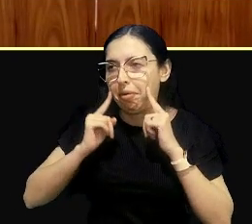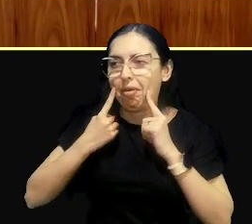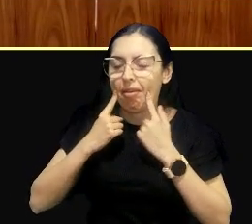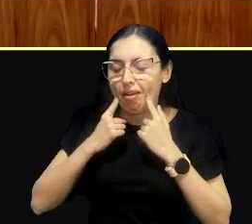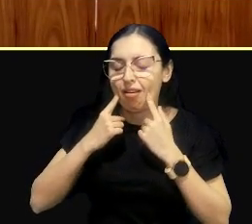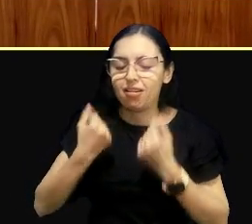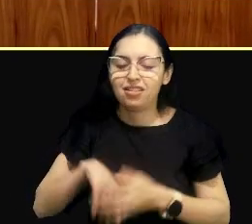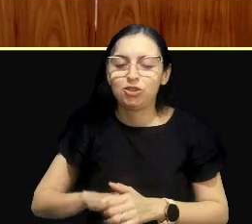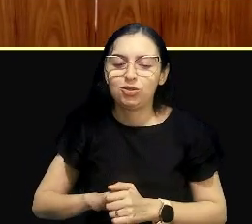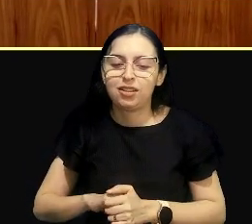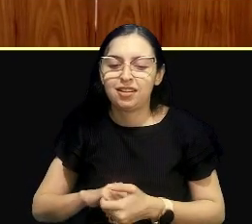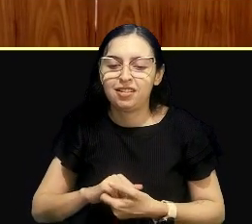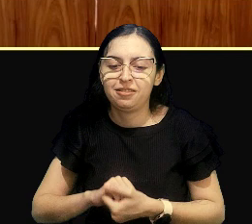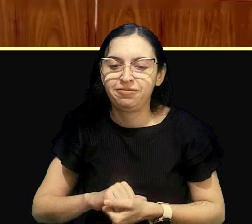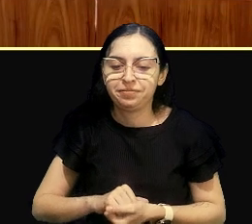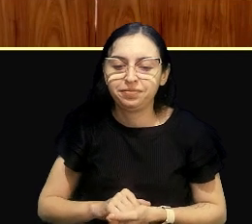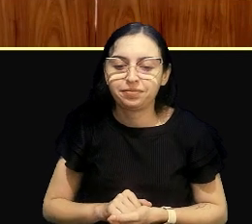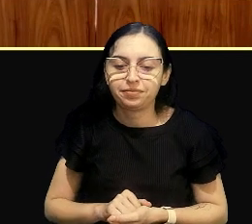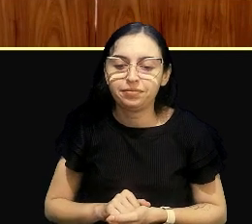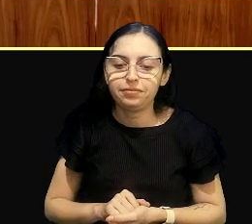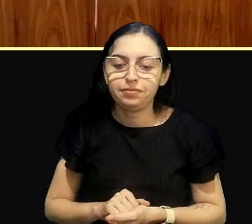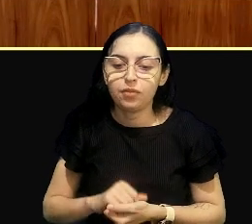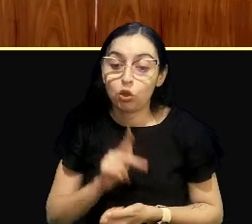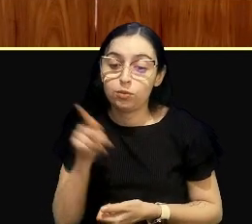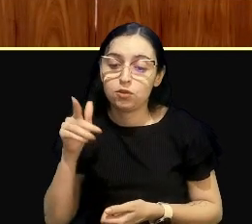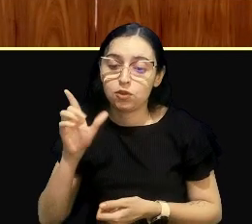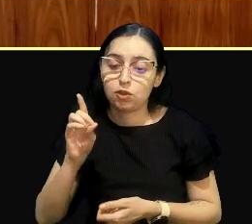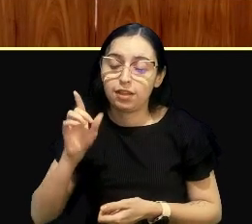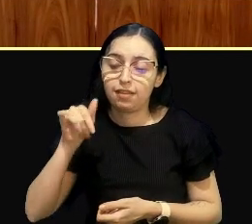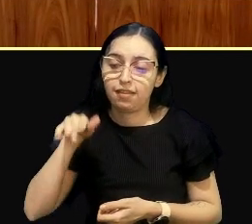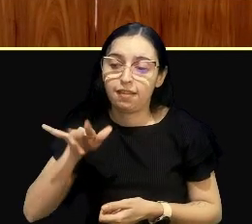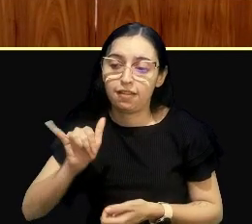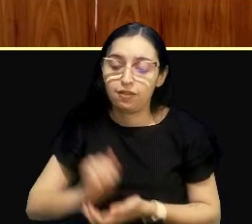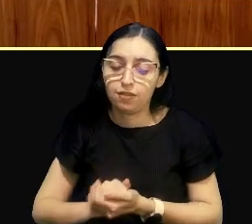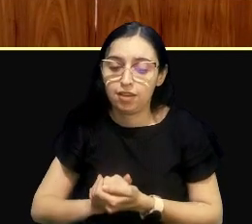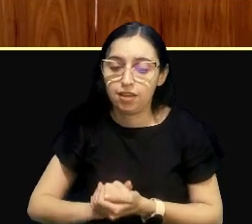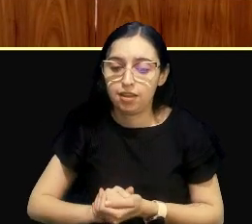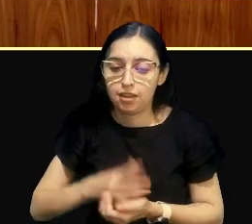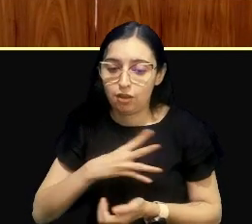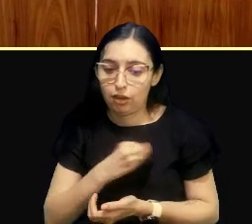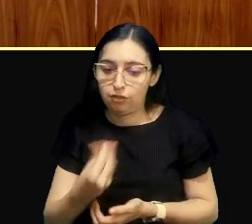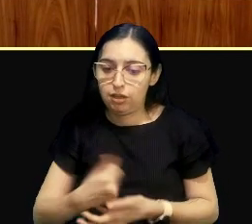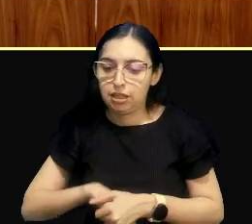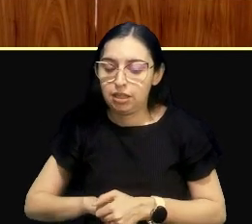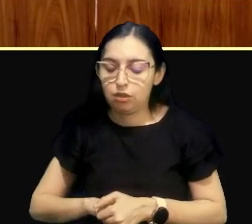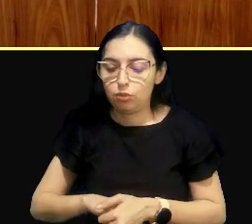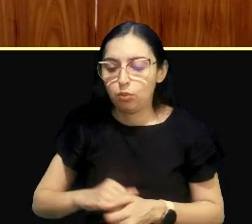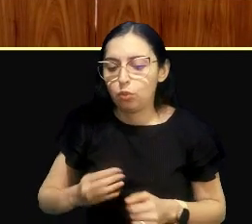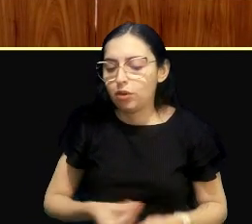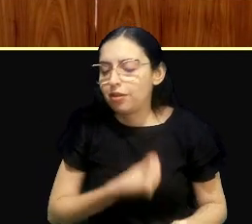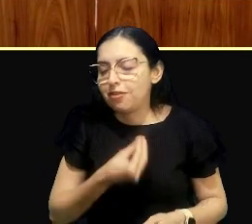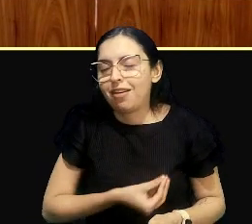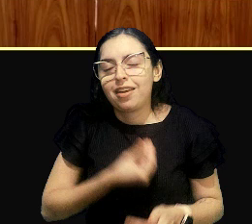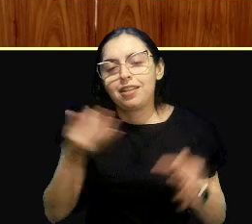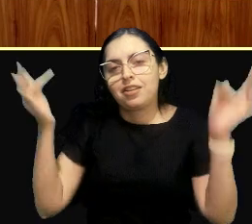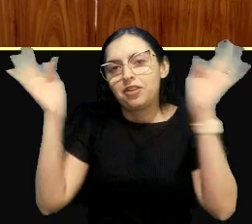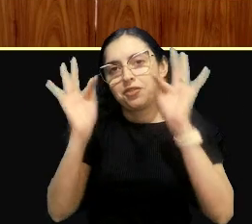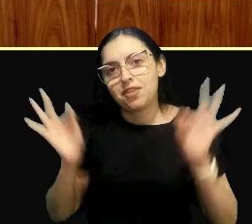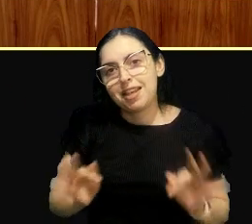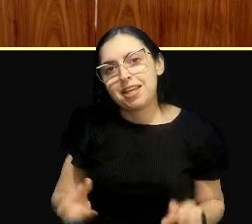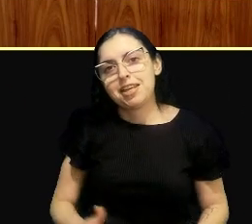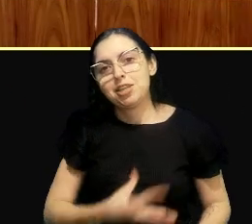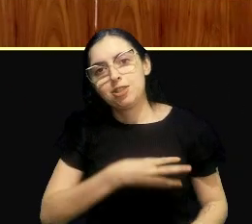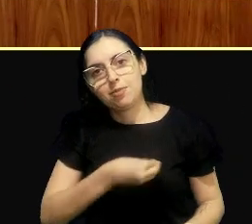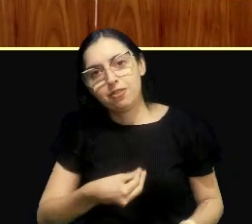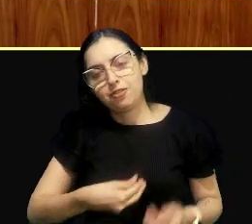e desejar toda uma vida muito feliz para a sua neném,